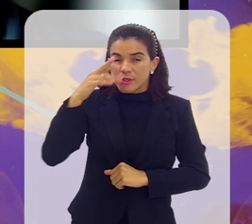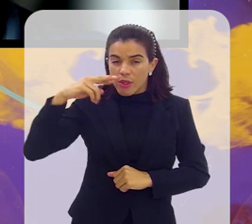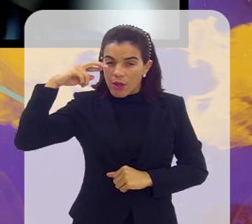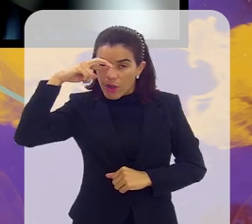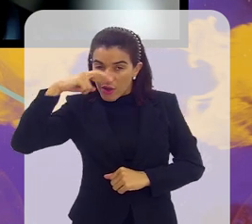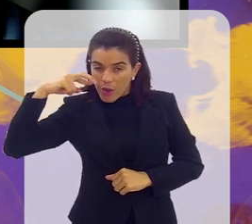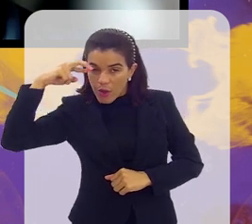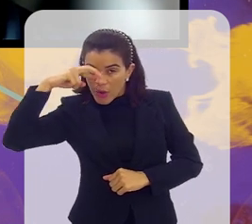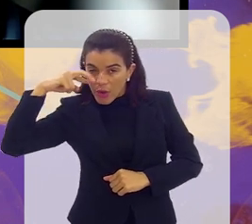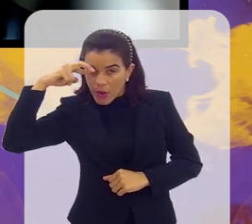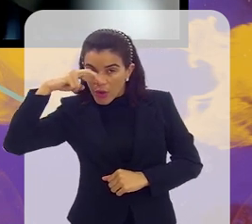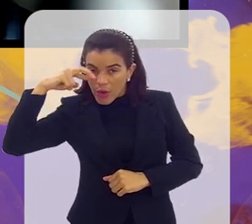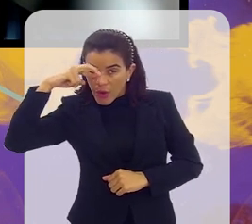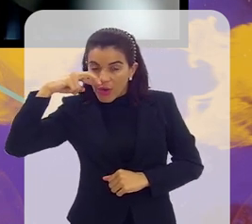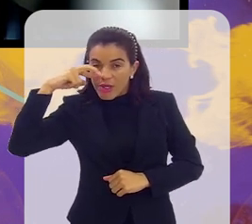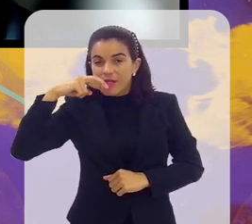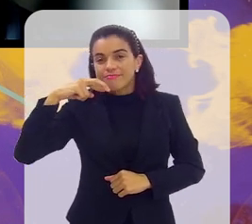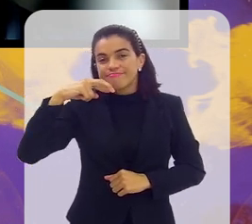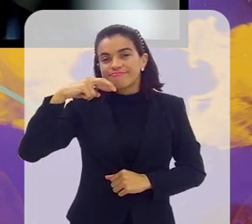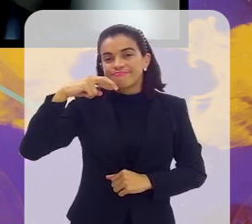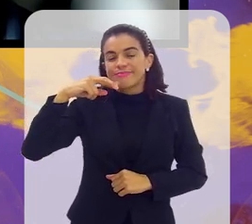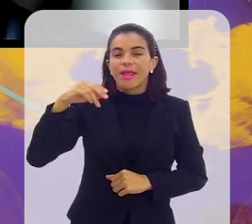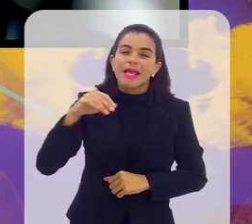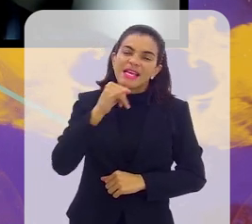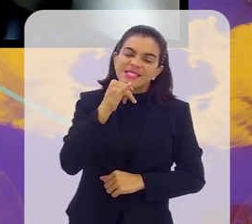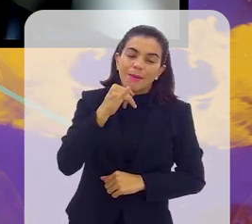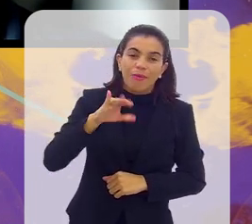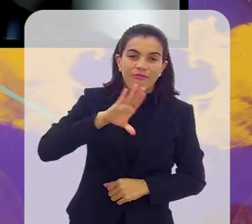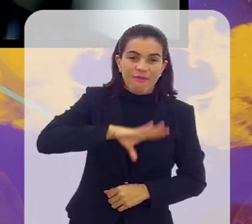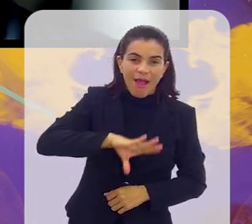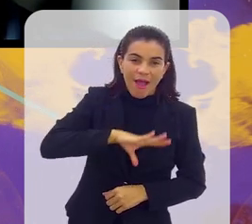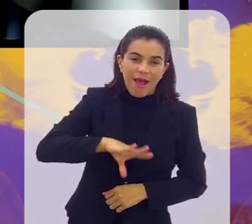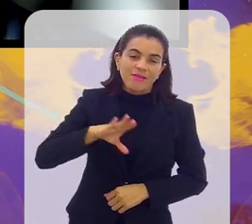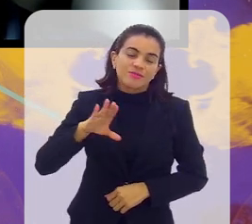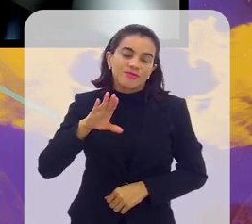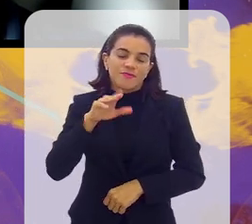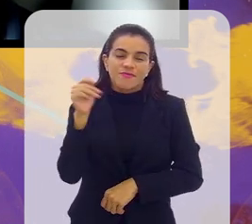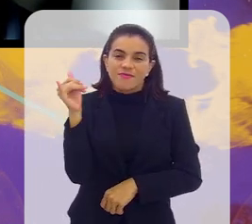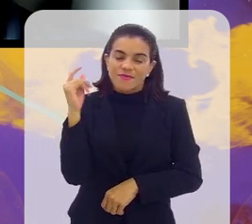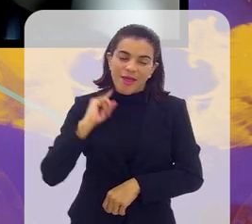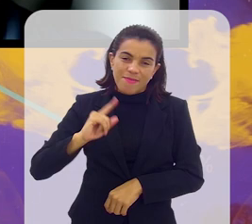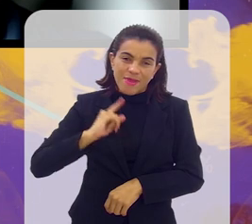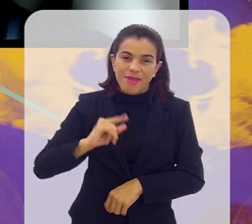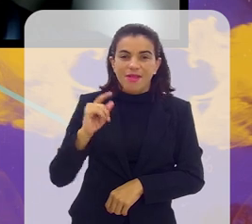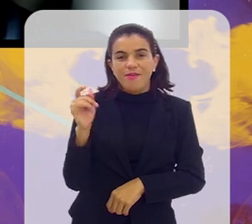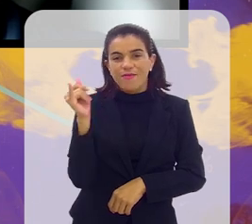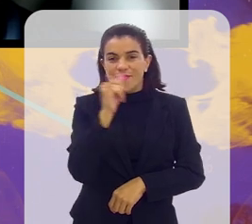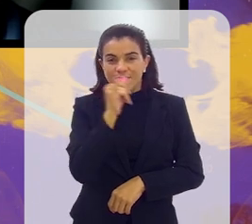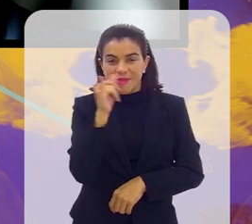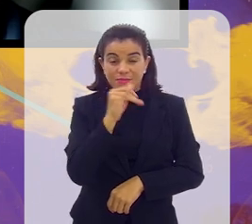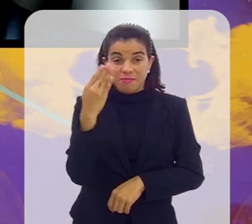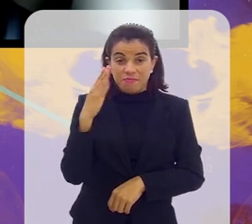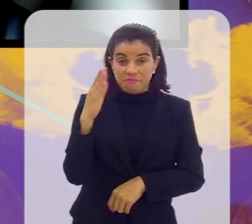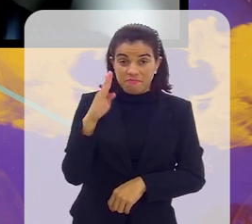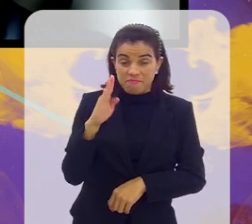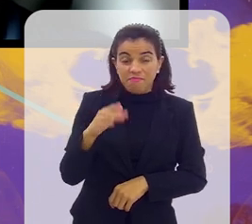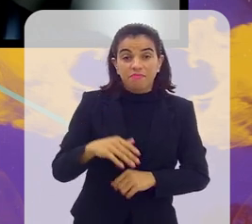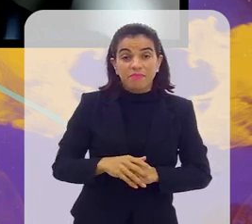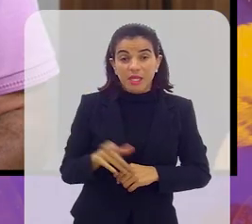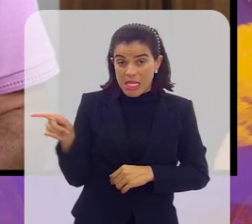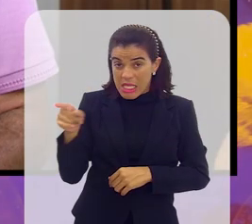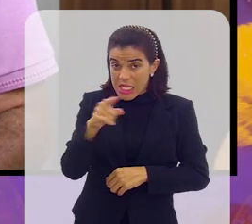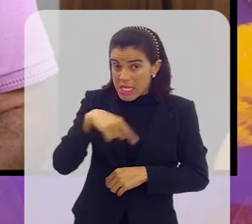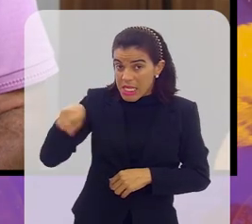dos clubes, dos chamados clubes grandes, aqui do Rio de Janeiro, Vasco, Flamengo, Fluminense, Botafogo, até dos clubes intermediários,